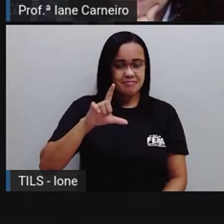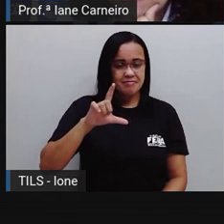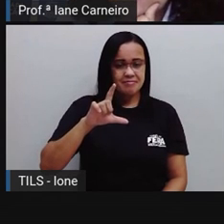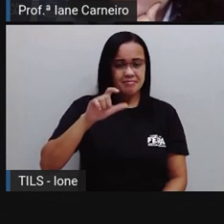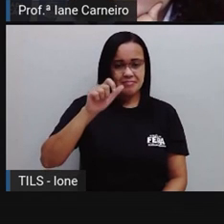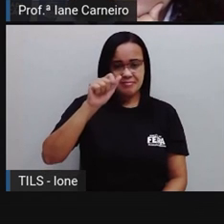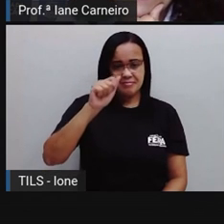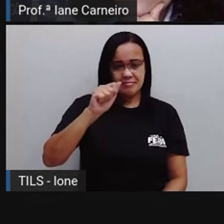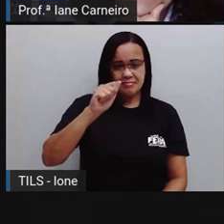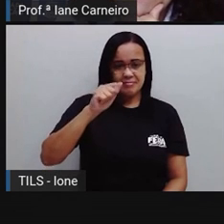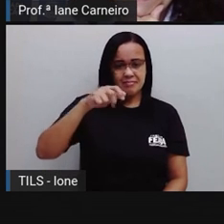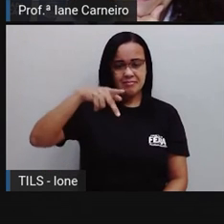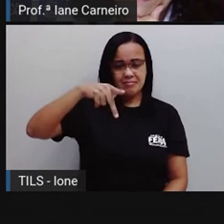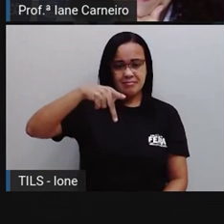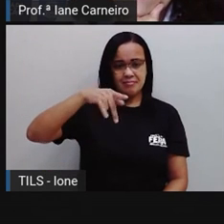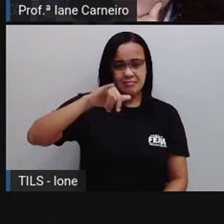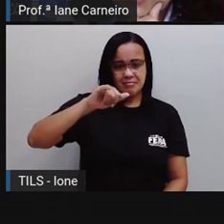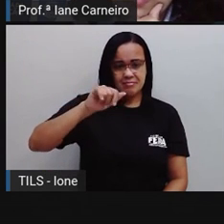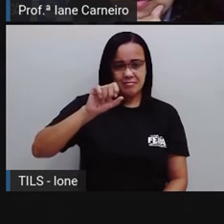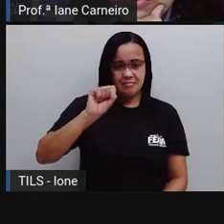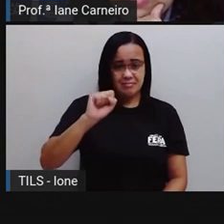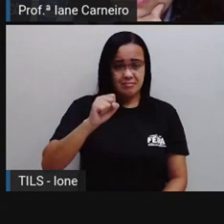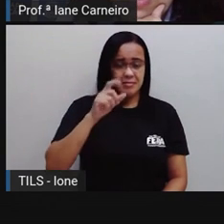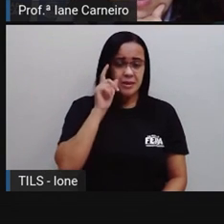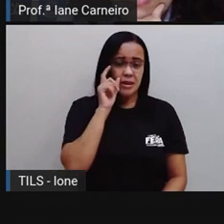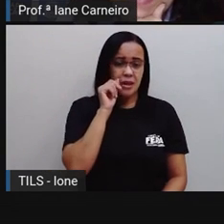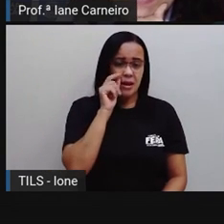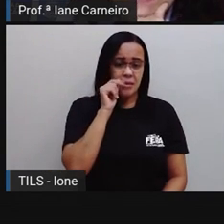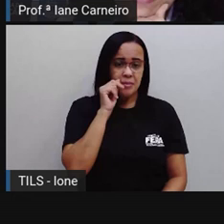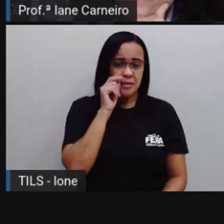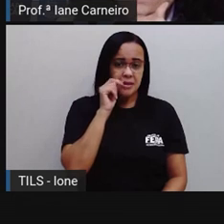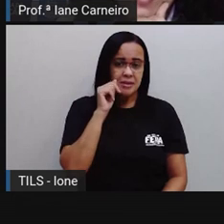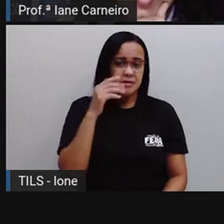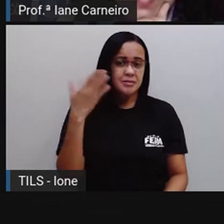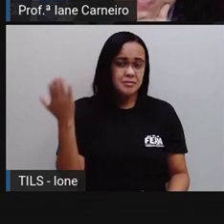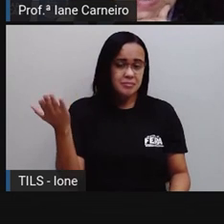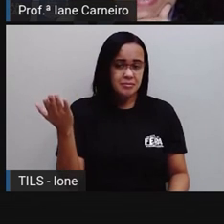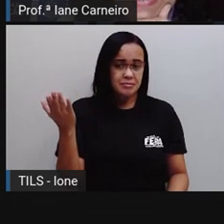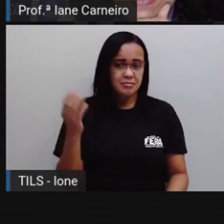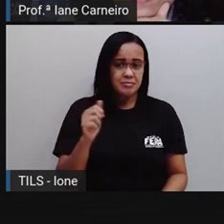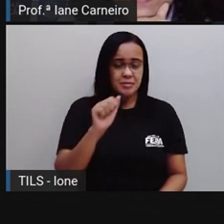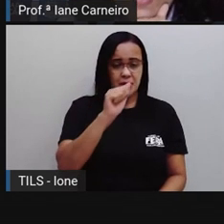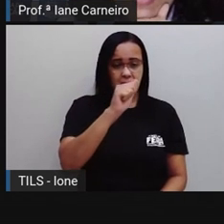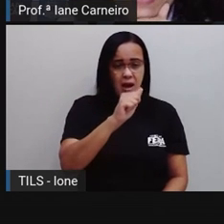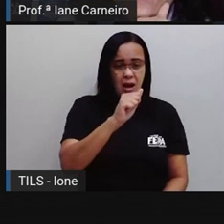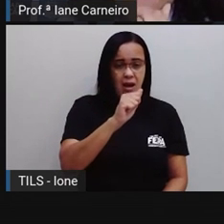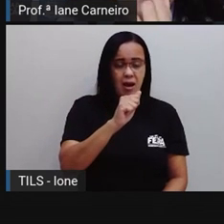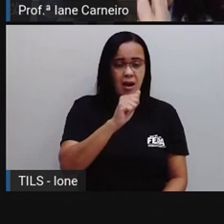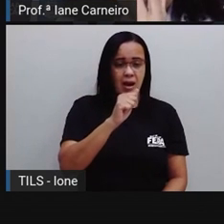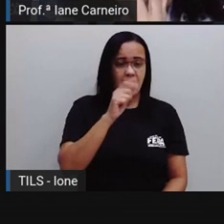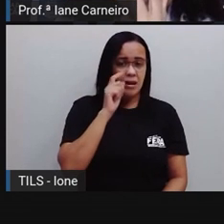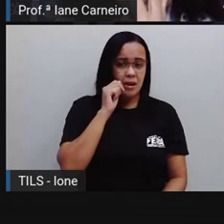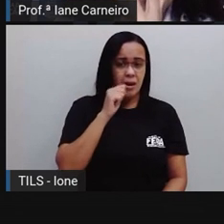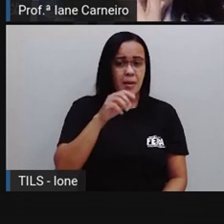lápis, letra B, estojo, ou letra C, bolsa? O que tá escrito ali?